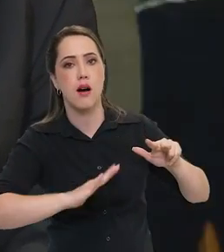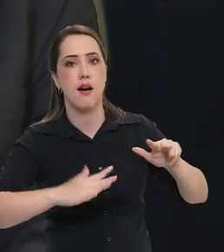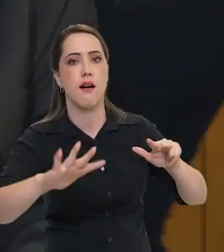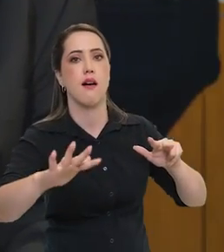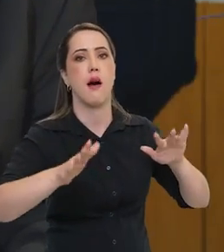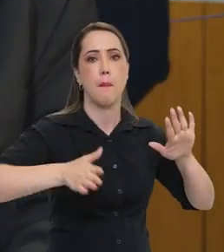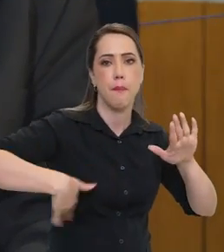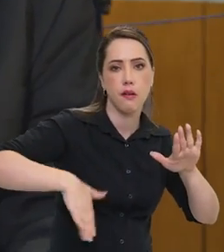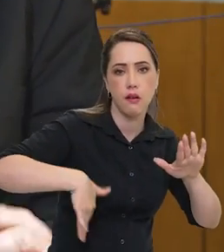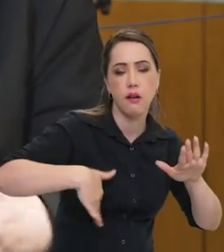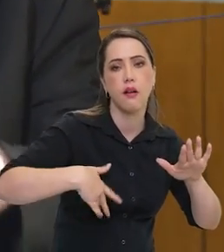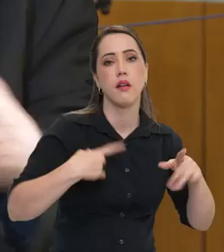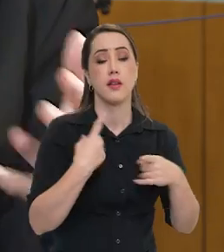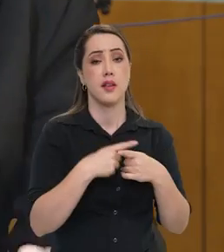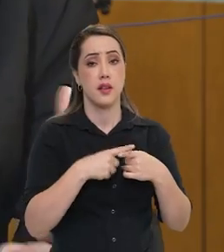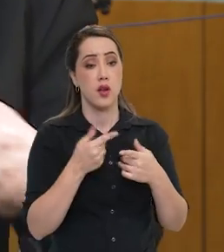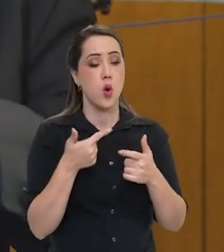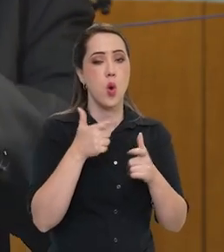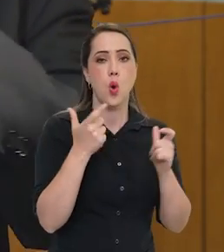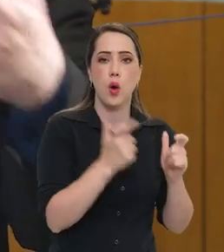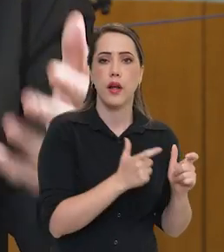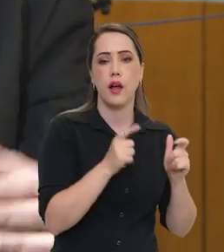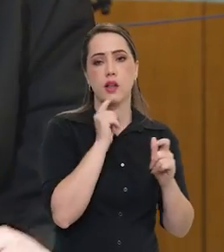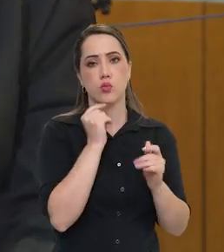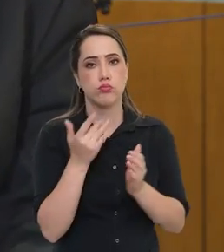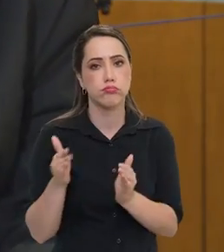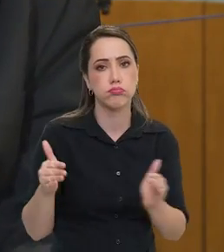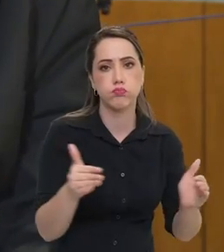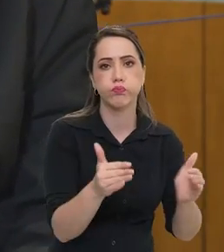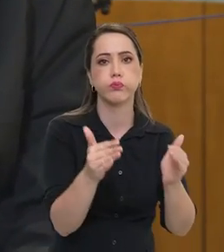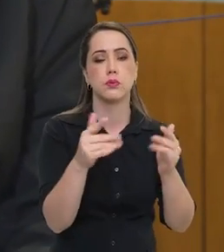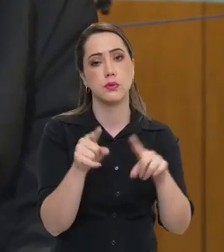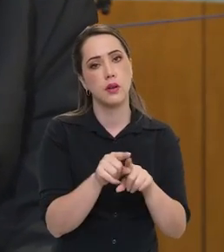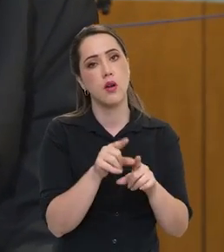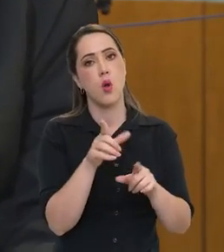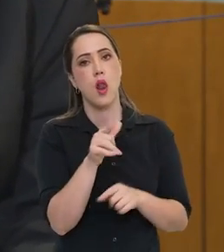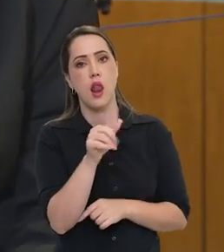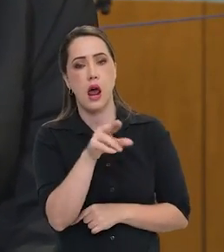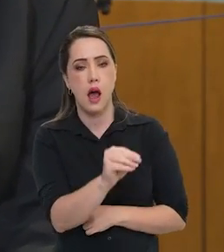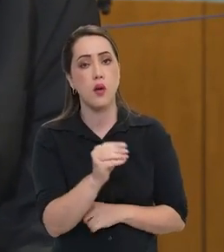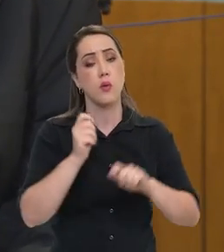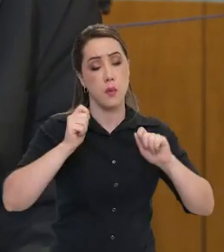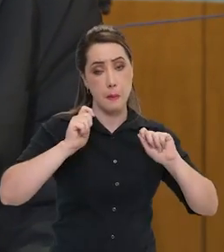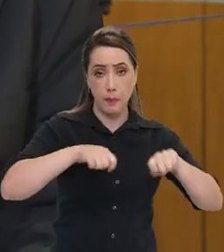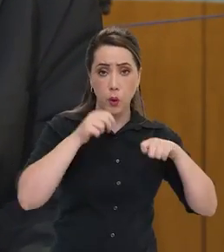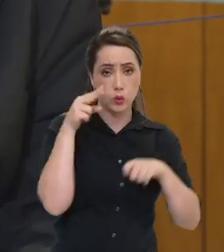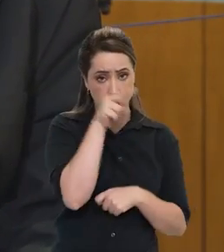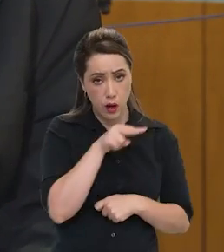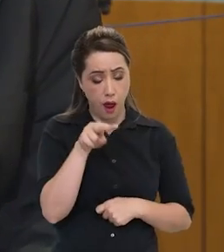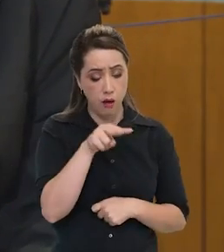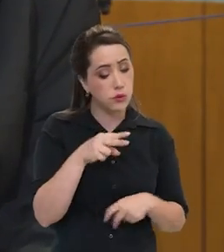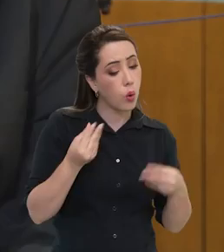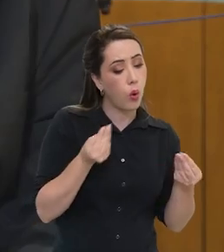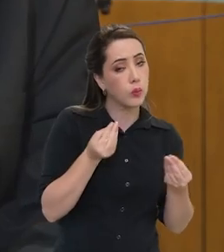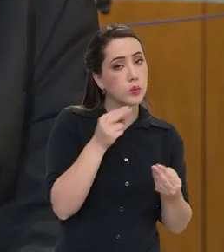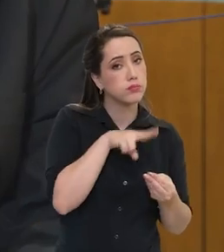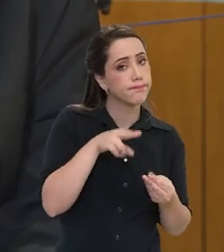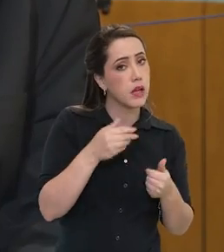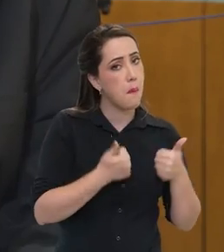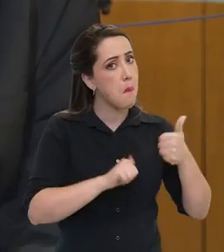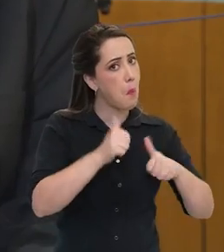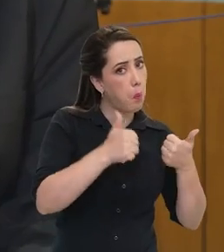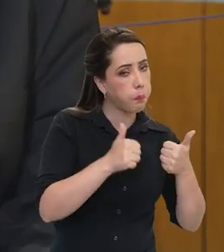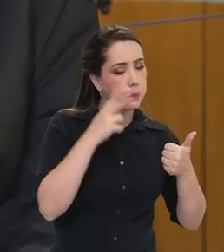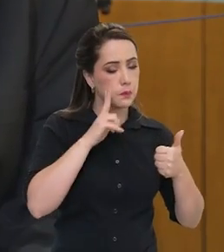interiores. O Brasil tem grandes represas, grandes lagos, e isso cabe muito bem à observação por satélite desse